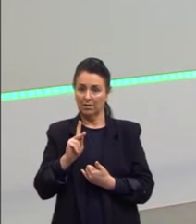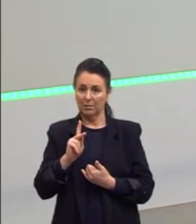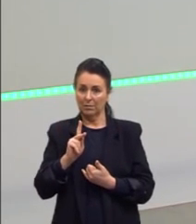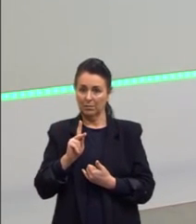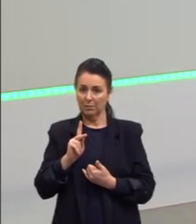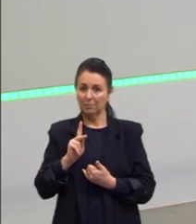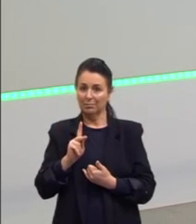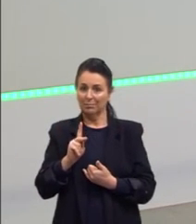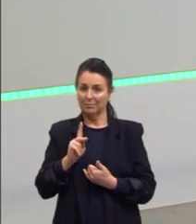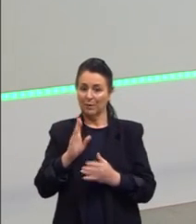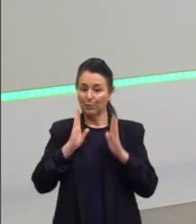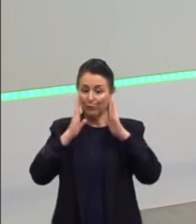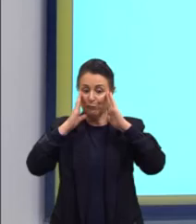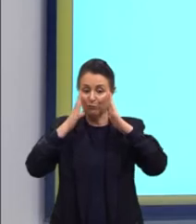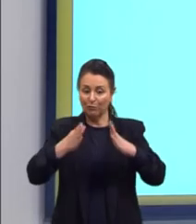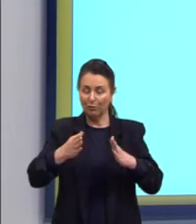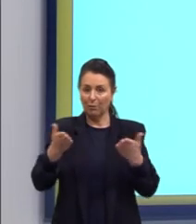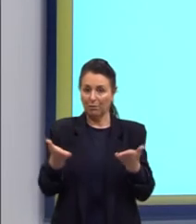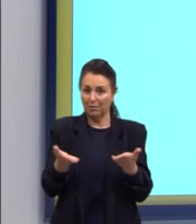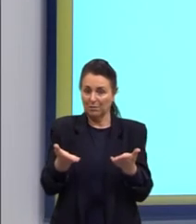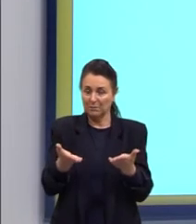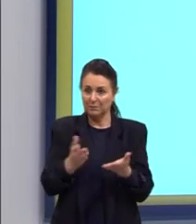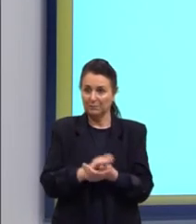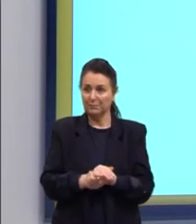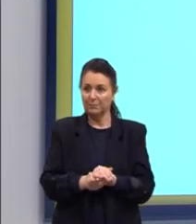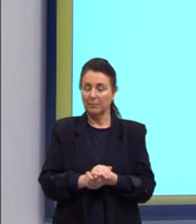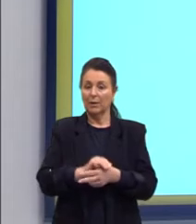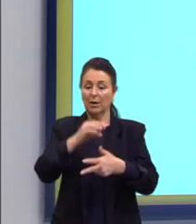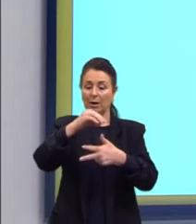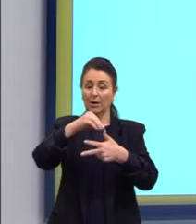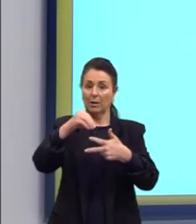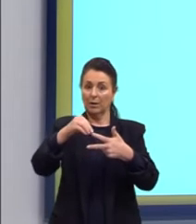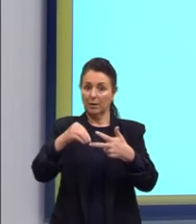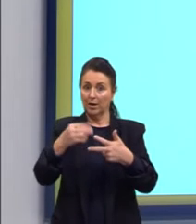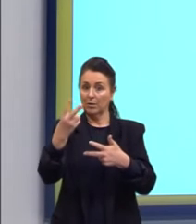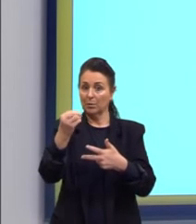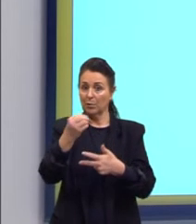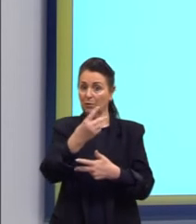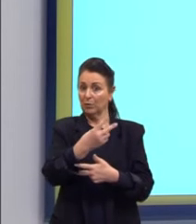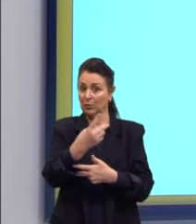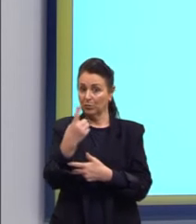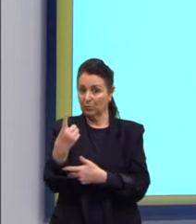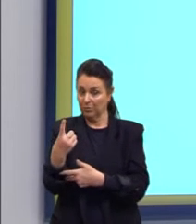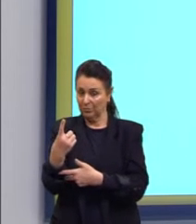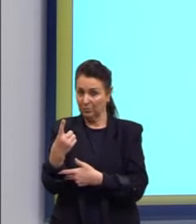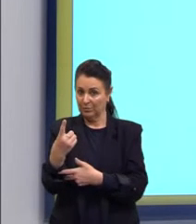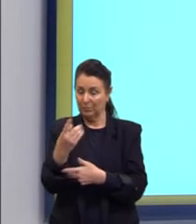situaram? Tá, então, Enem 2021, vou começar novamente.